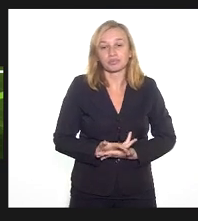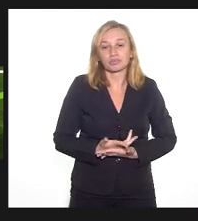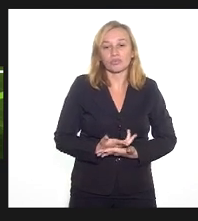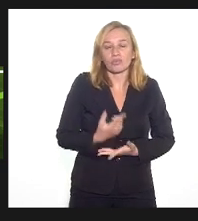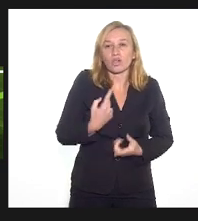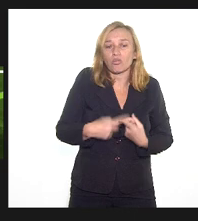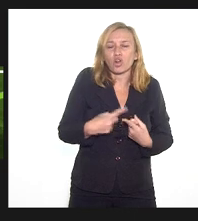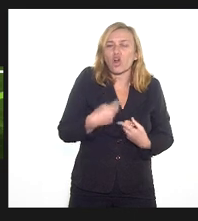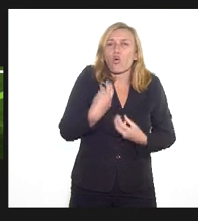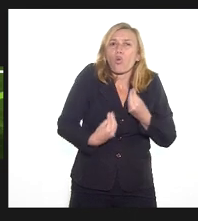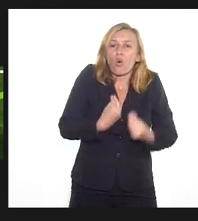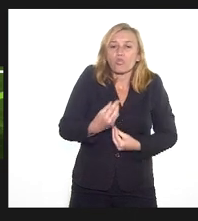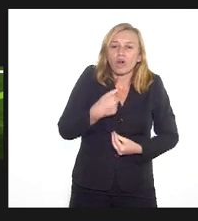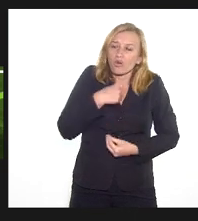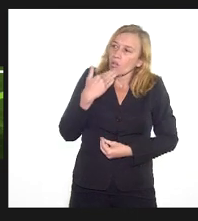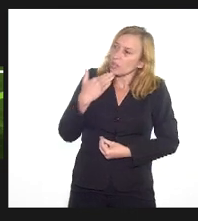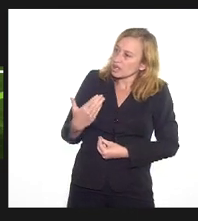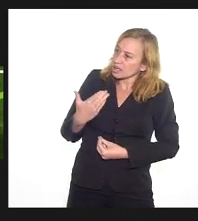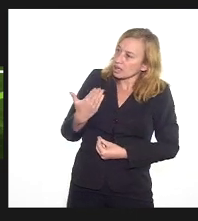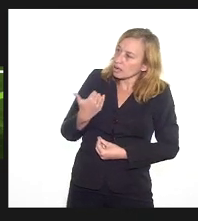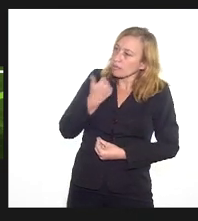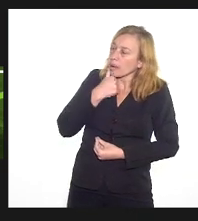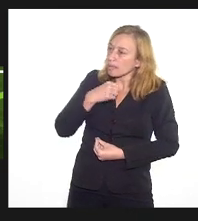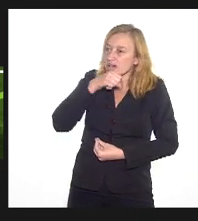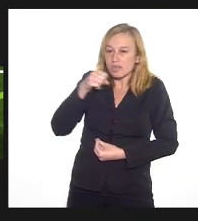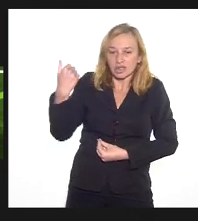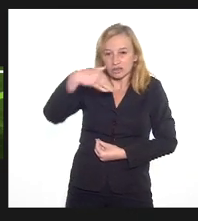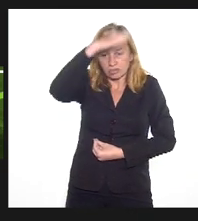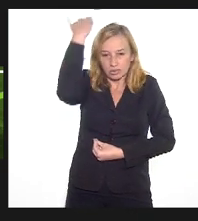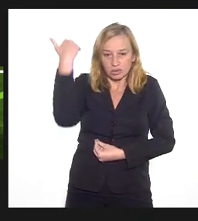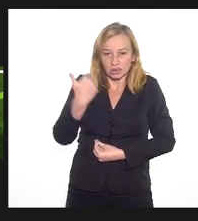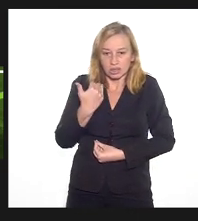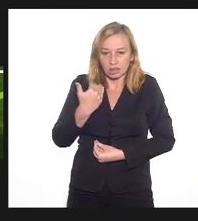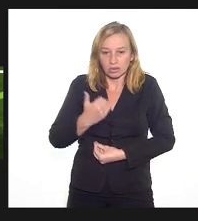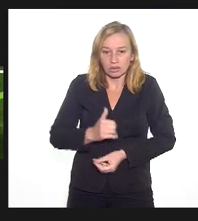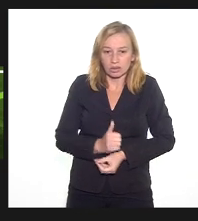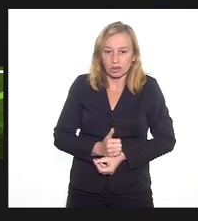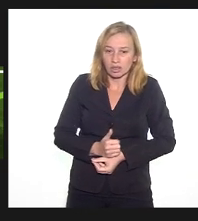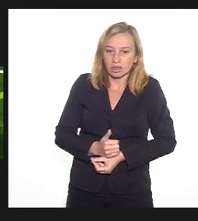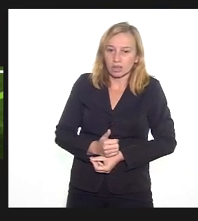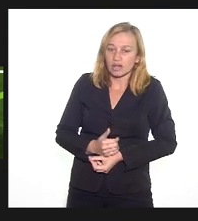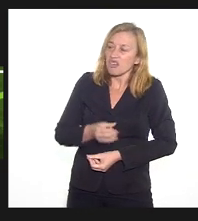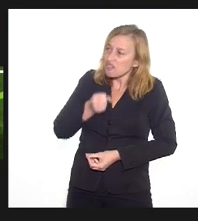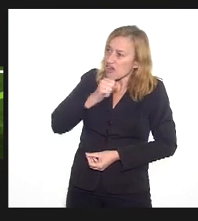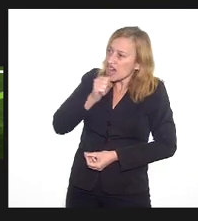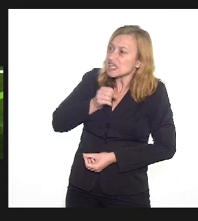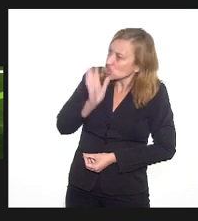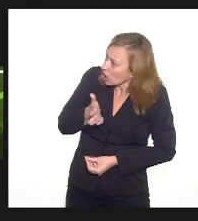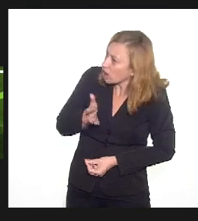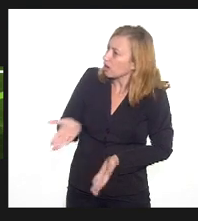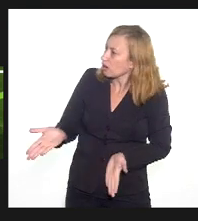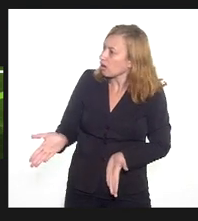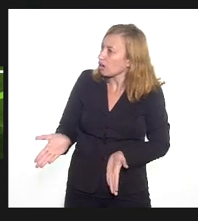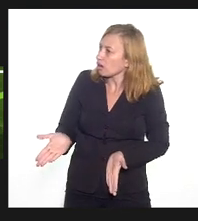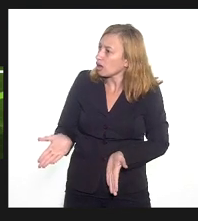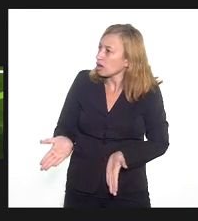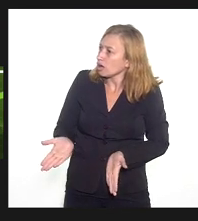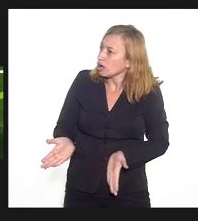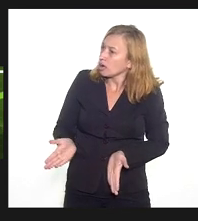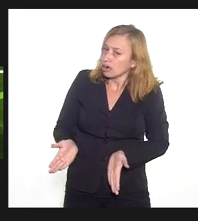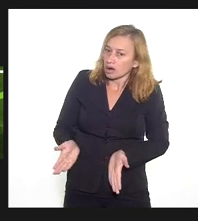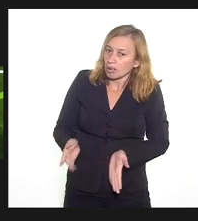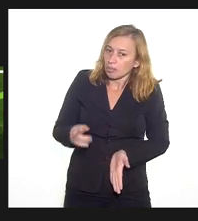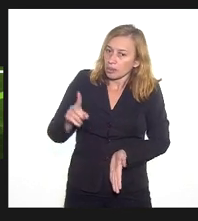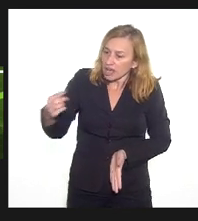como que eu vou pedir para a minha mãe, que é uma mãe de santo, uma mãe de santo velha já, para ela